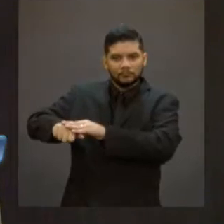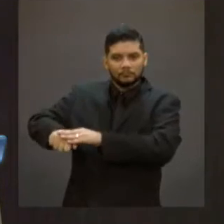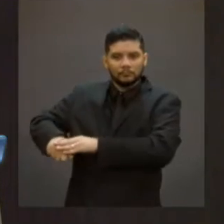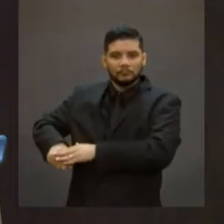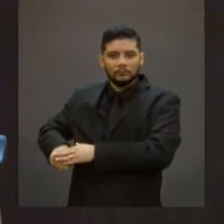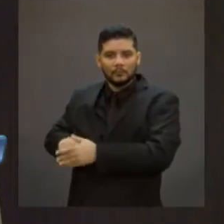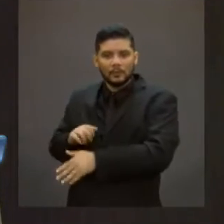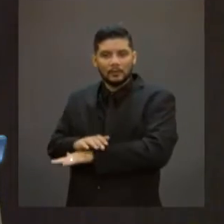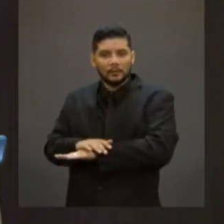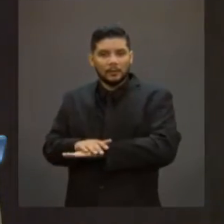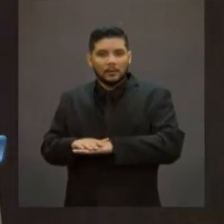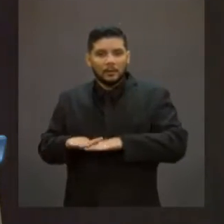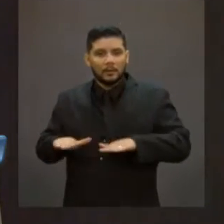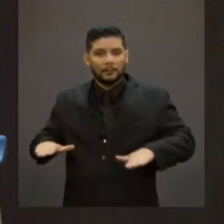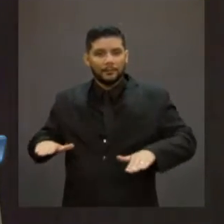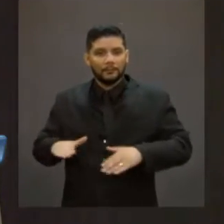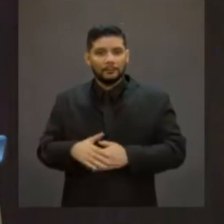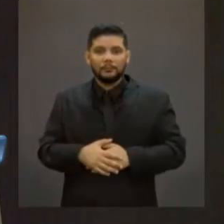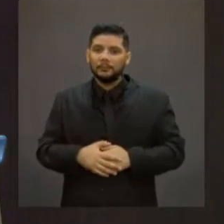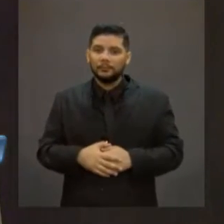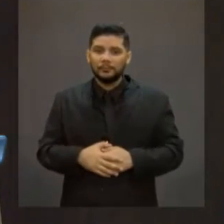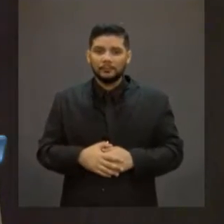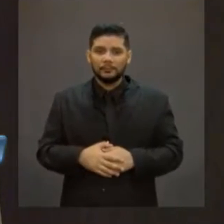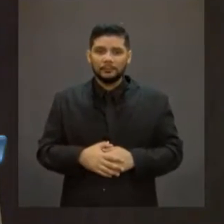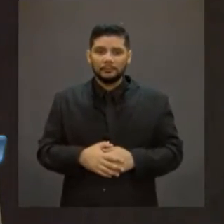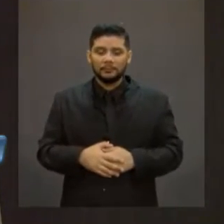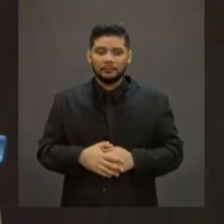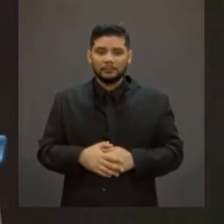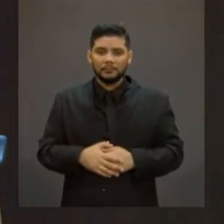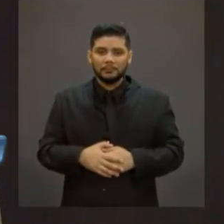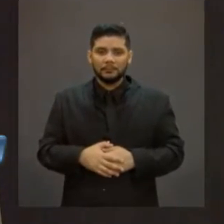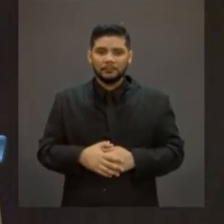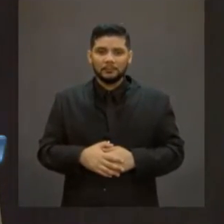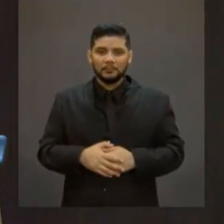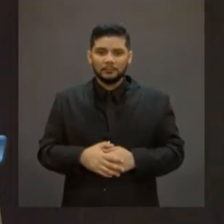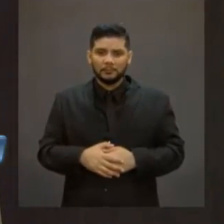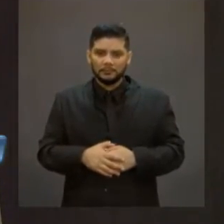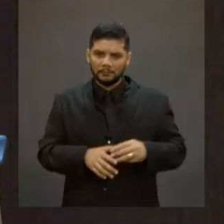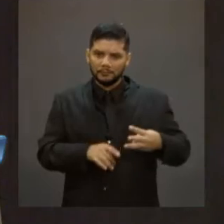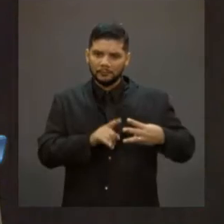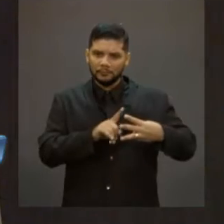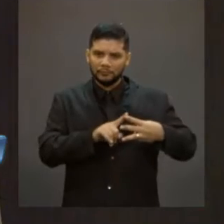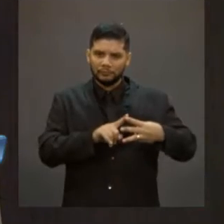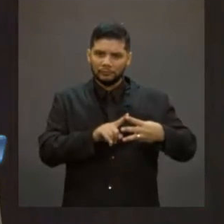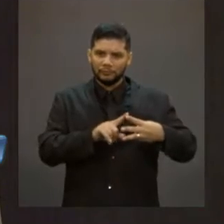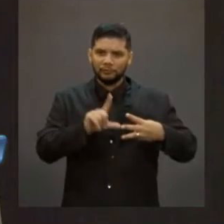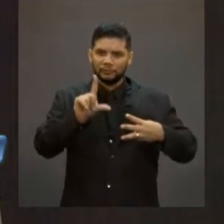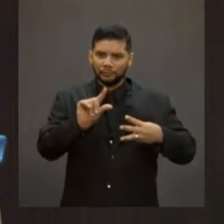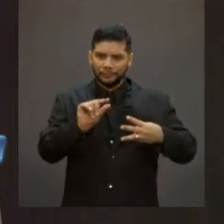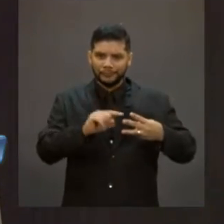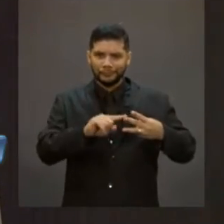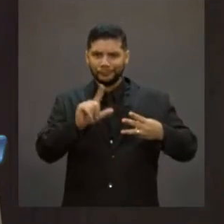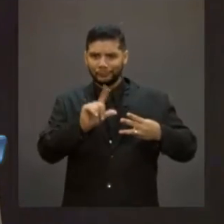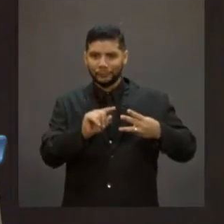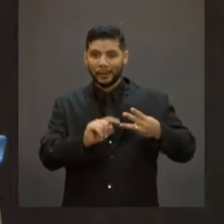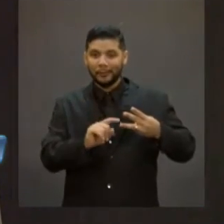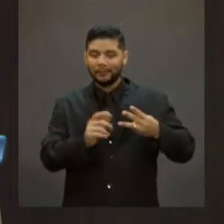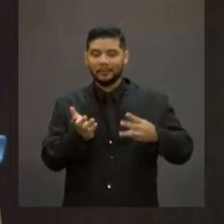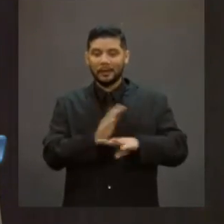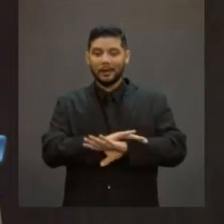artigos, um artigo extingue do serviço social previdenciário prestado pelo